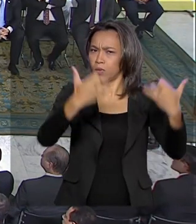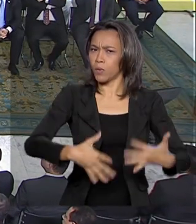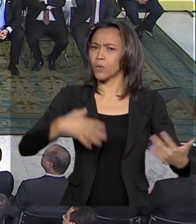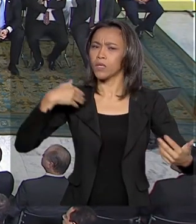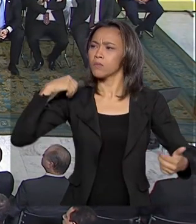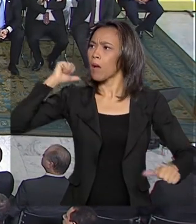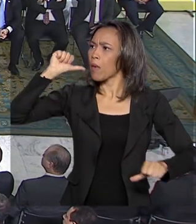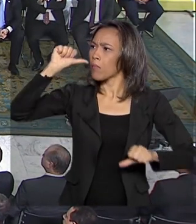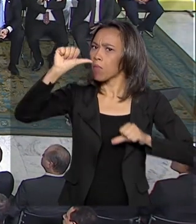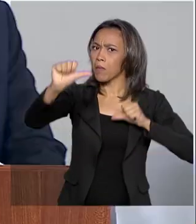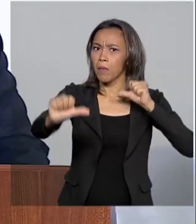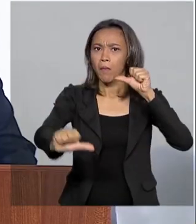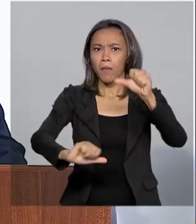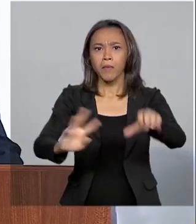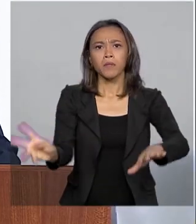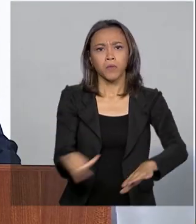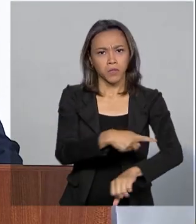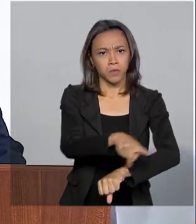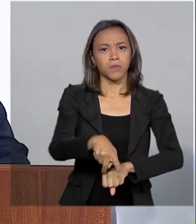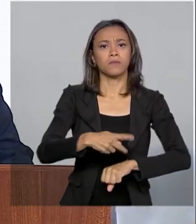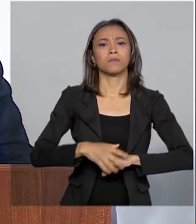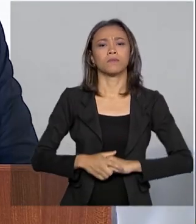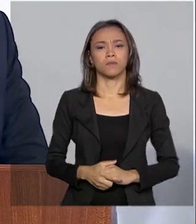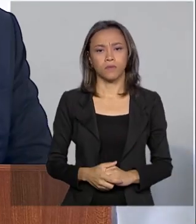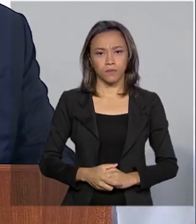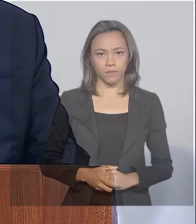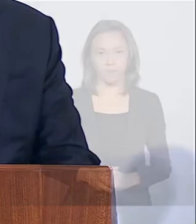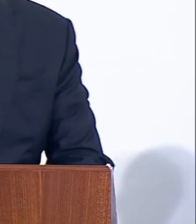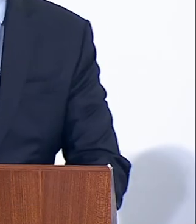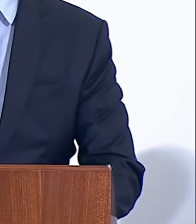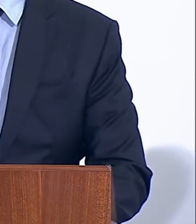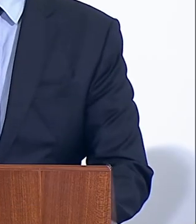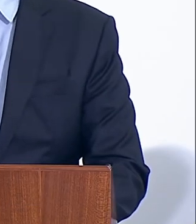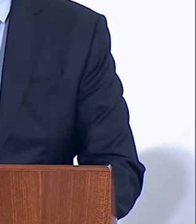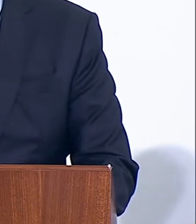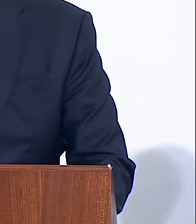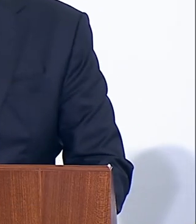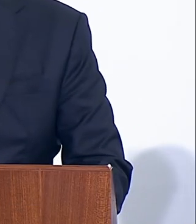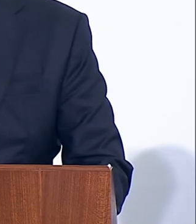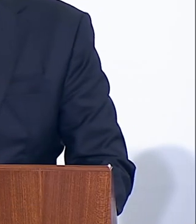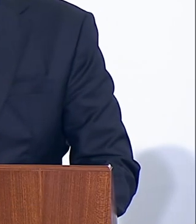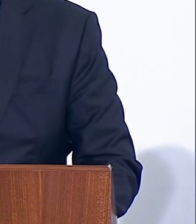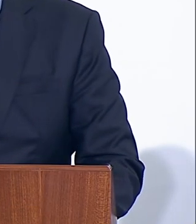que estão ocorrendo no Brasil. 400 dias do nosso governo,